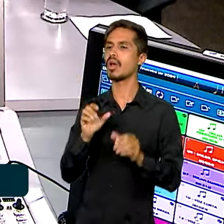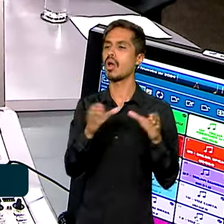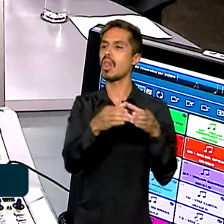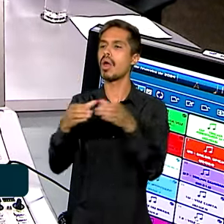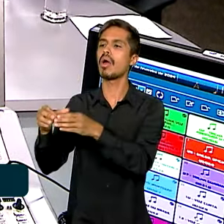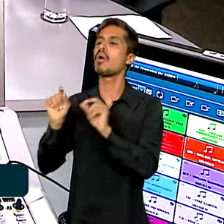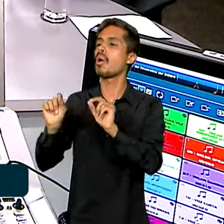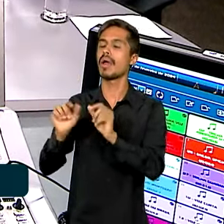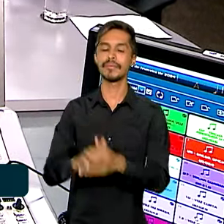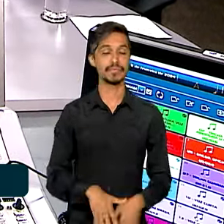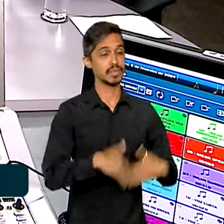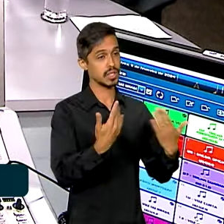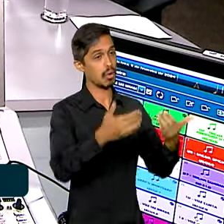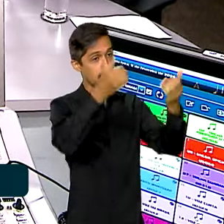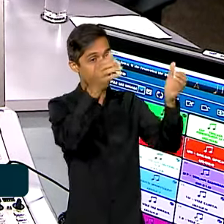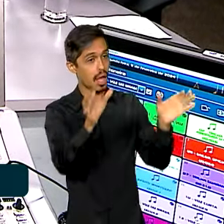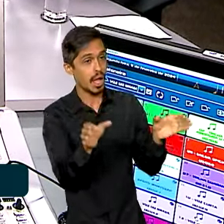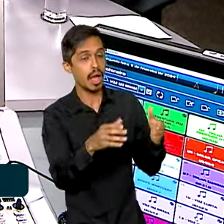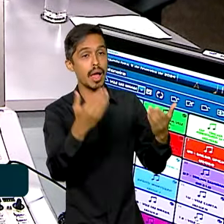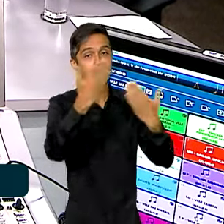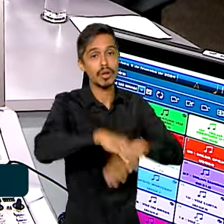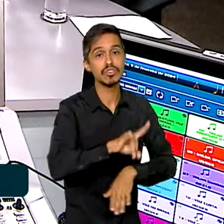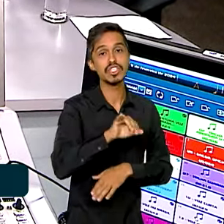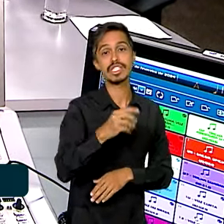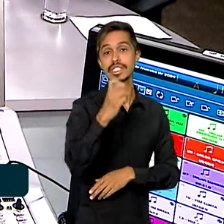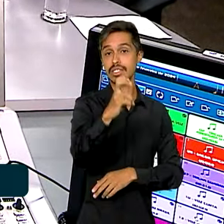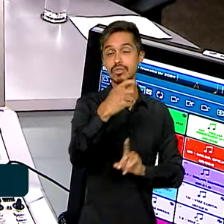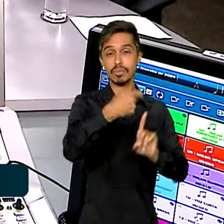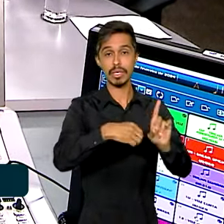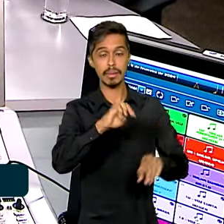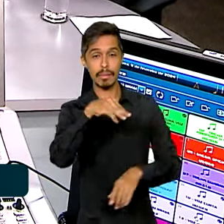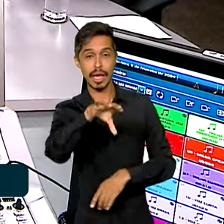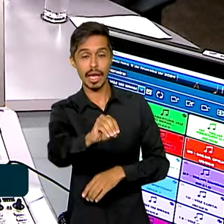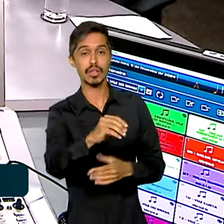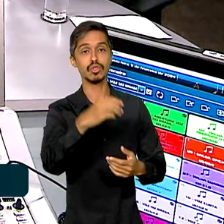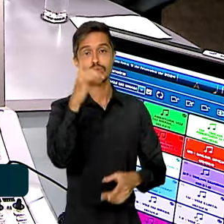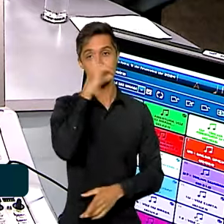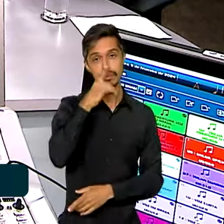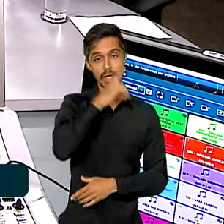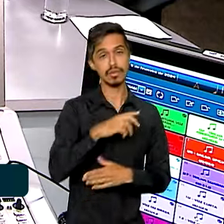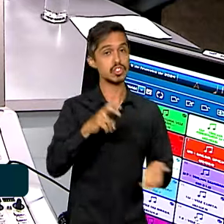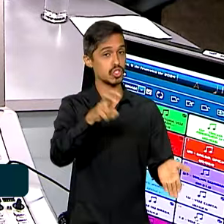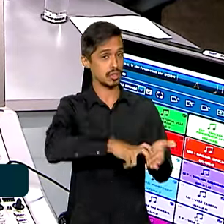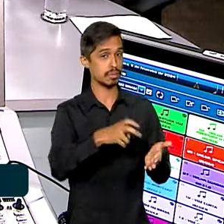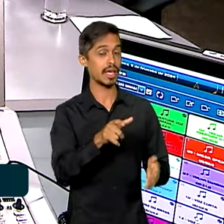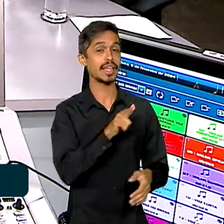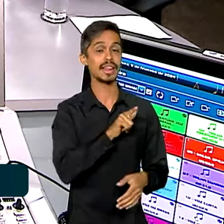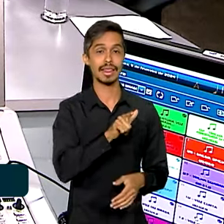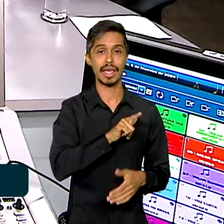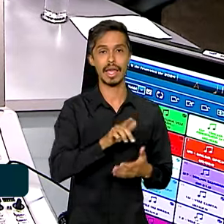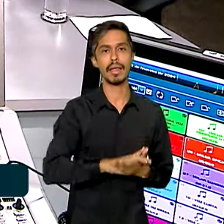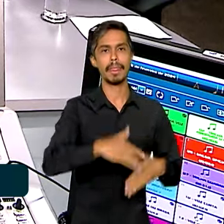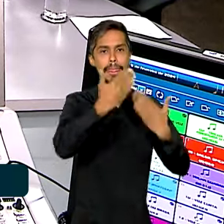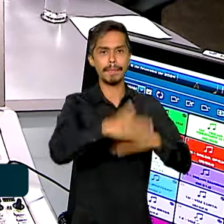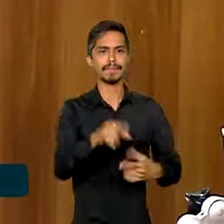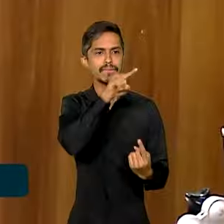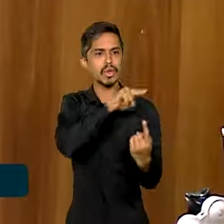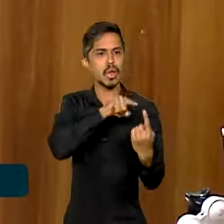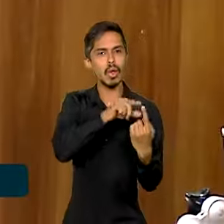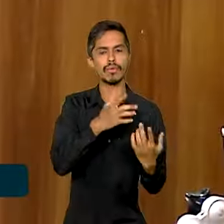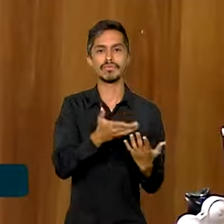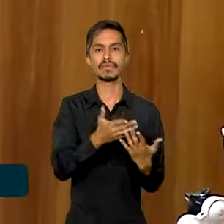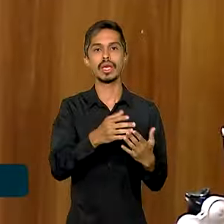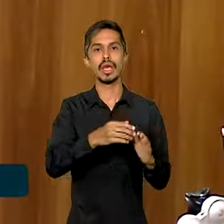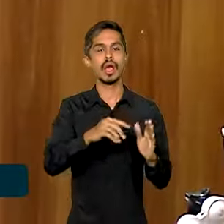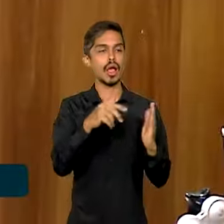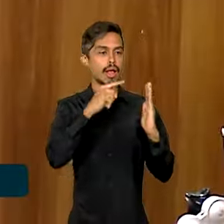Como eu disse, a prova vai ser realizada no dia 5 de maio, né? No domingo. Pela manhã, nós teremos provas objetivas